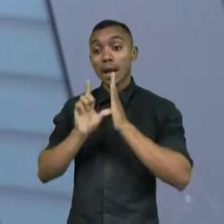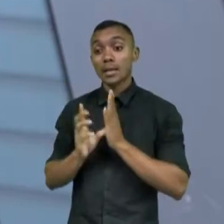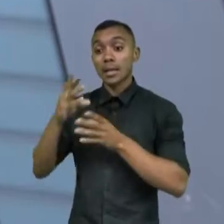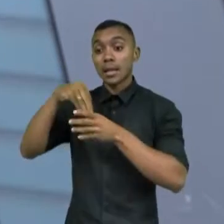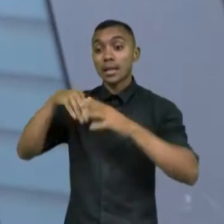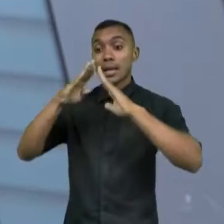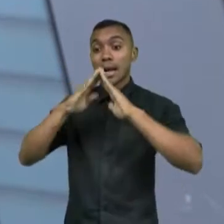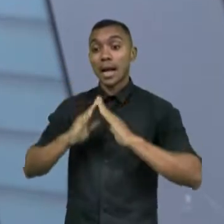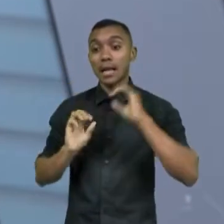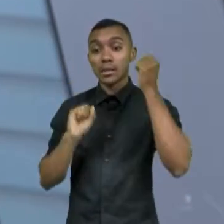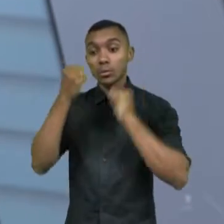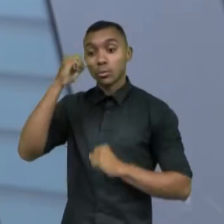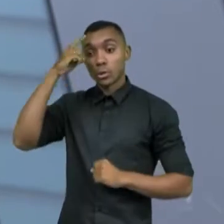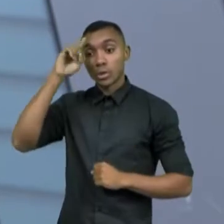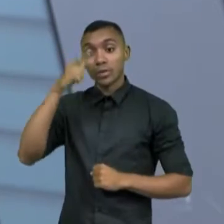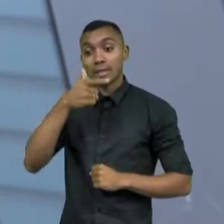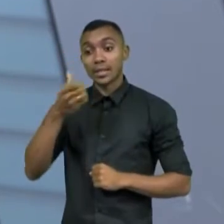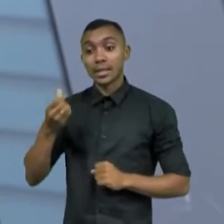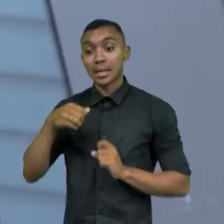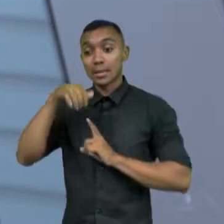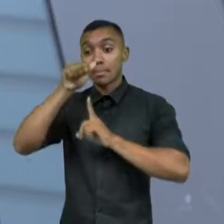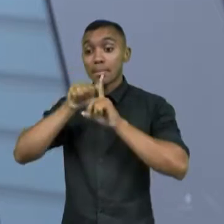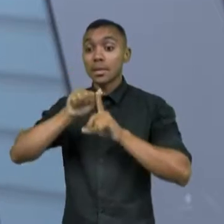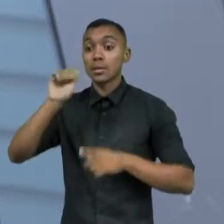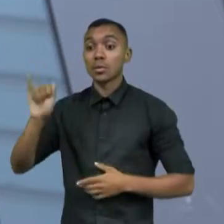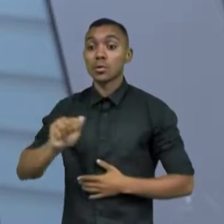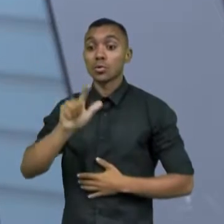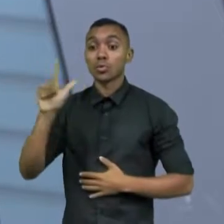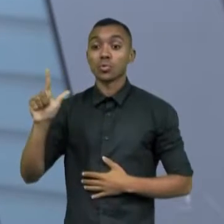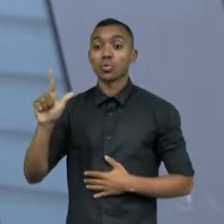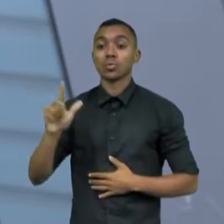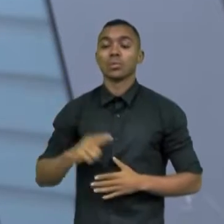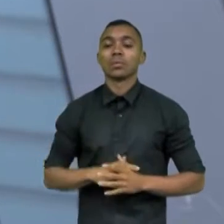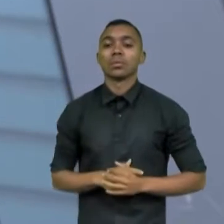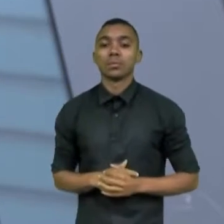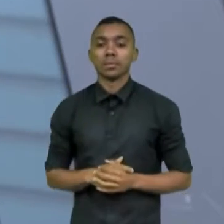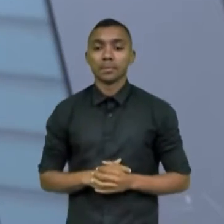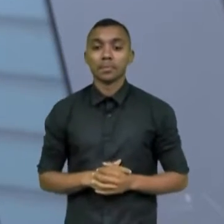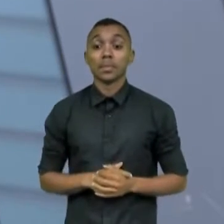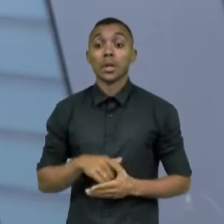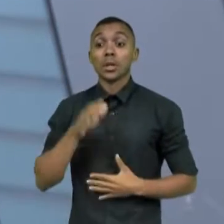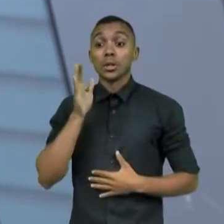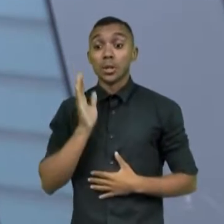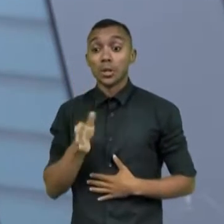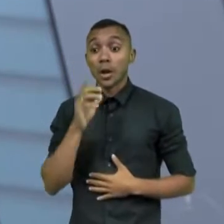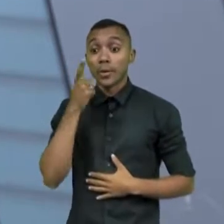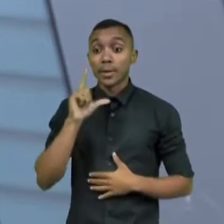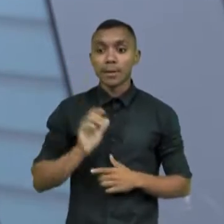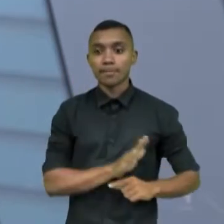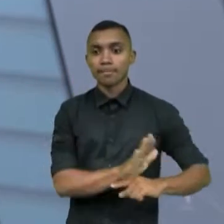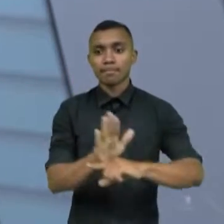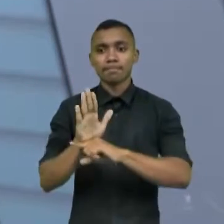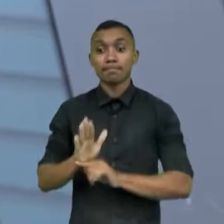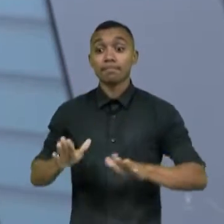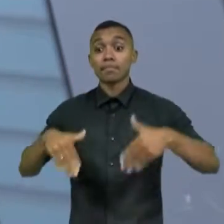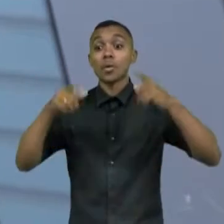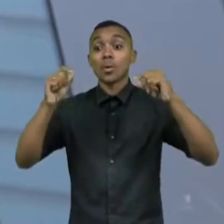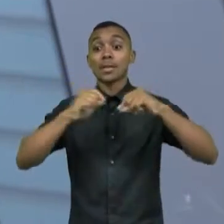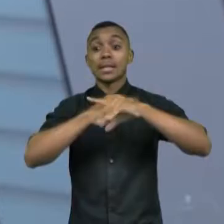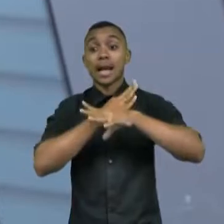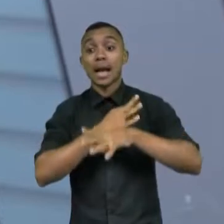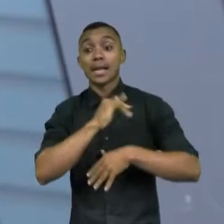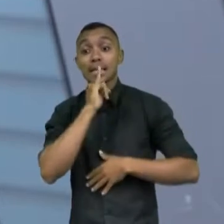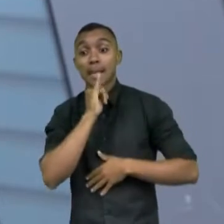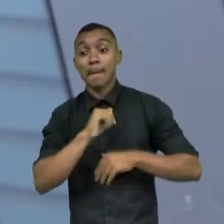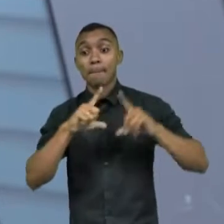na FIEC, no dia 26 de junho, e vai impactar cidades como Brasília,